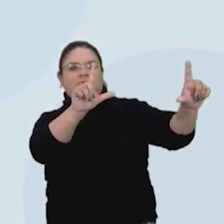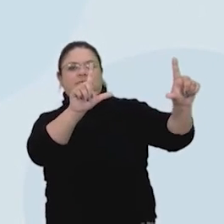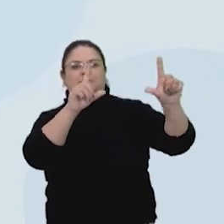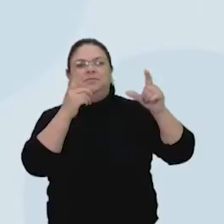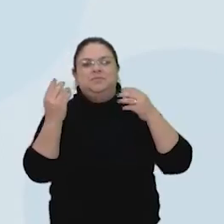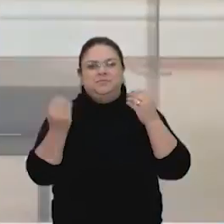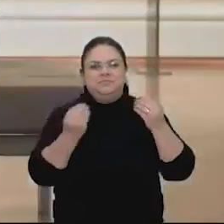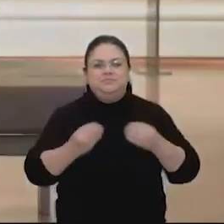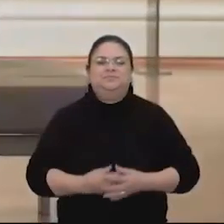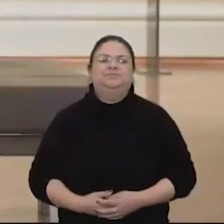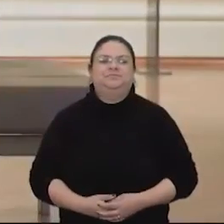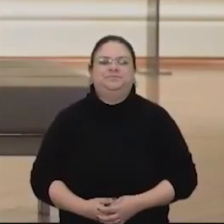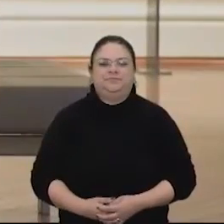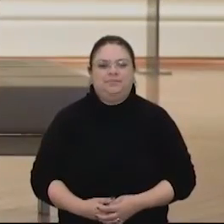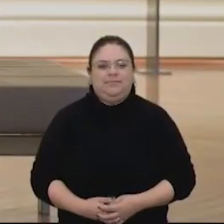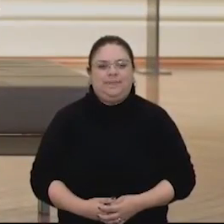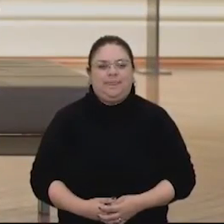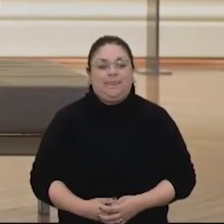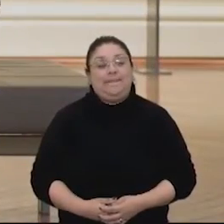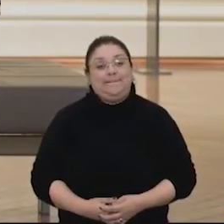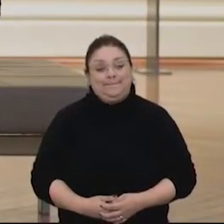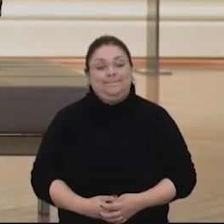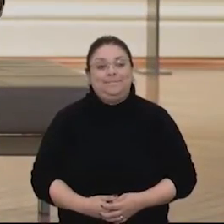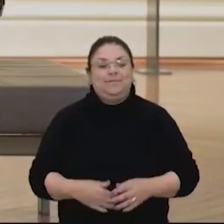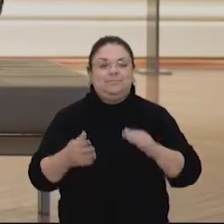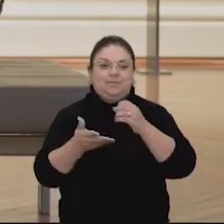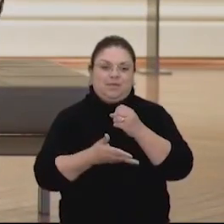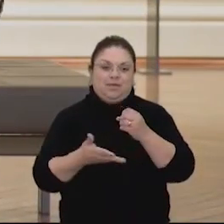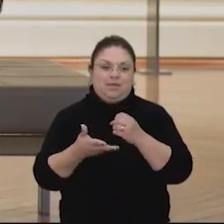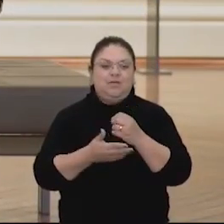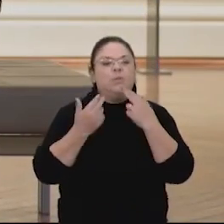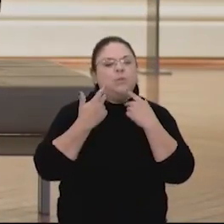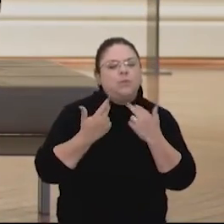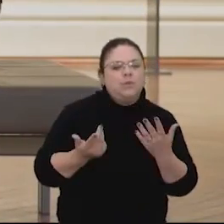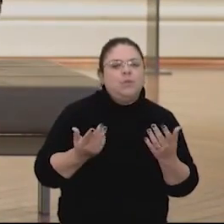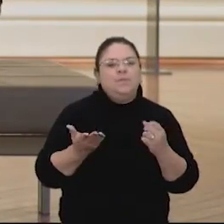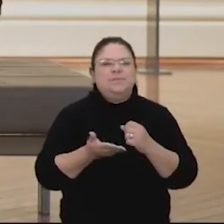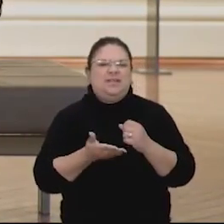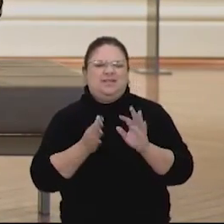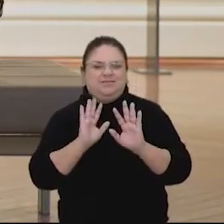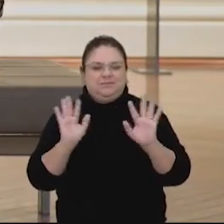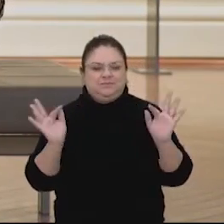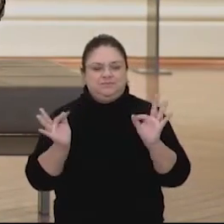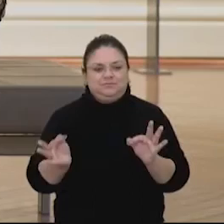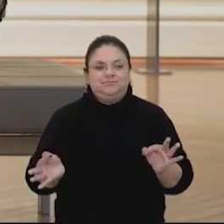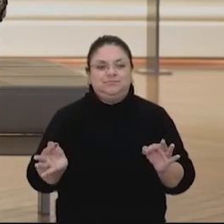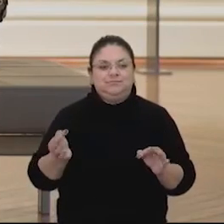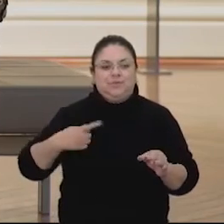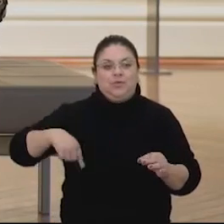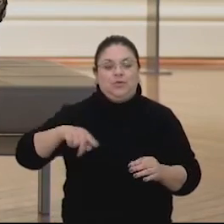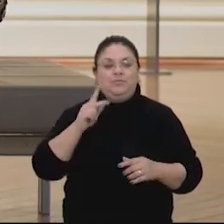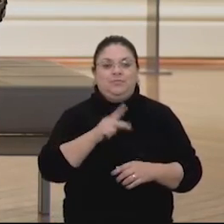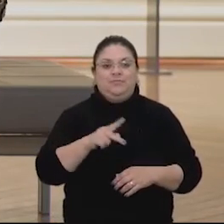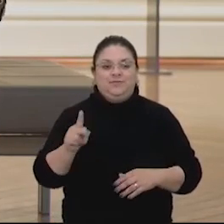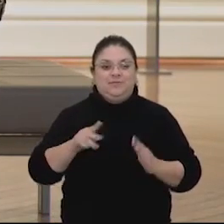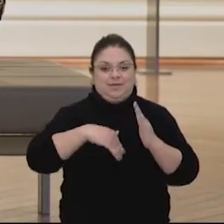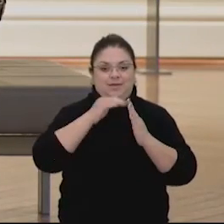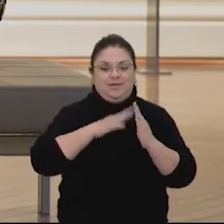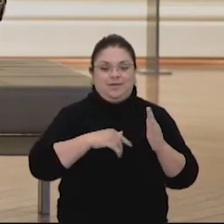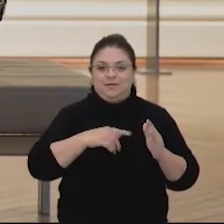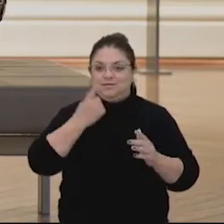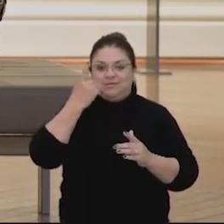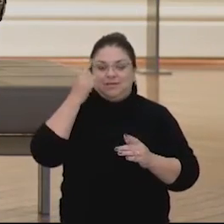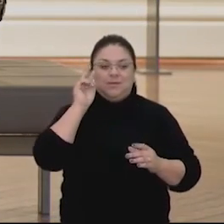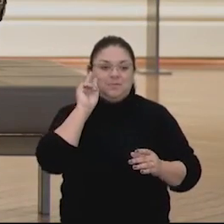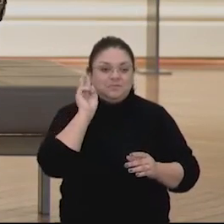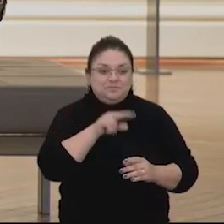aí é a leitura formal, aquela coisa clássica, básica, né? Aliás, acho que nós, professores de arte, é a primeira coisa que a gente olha, né? Geralmente,